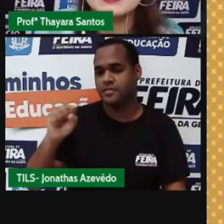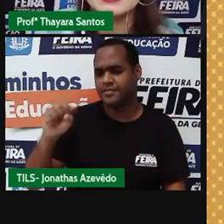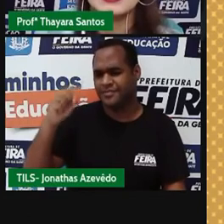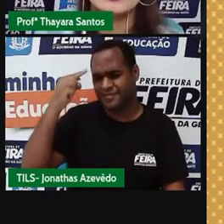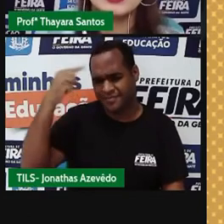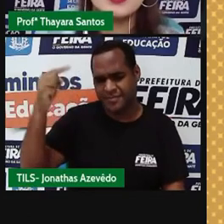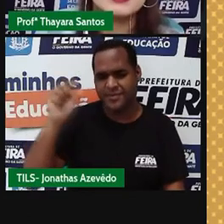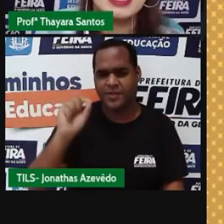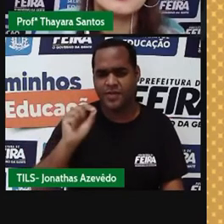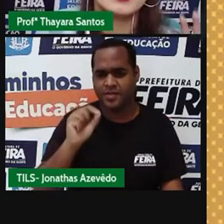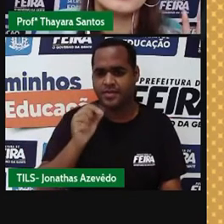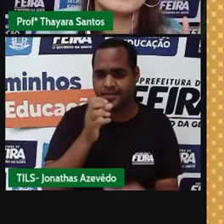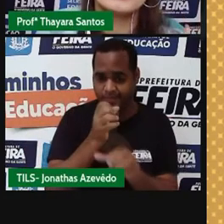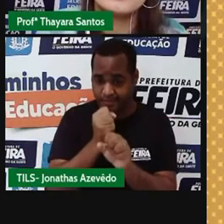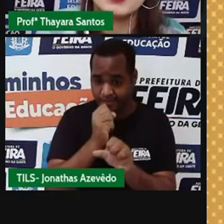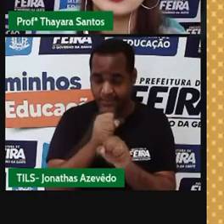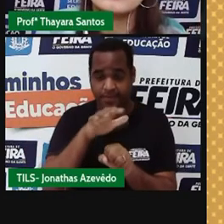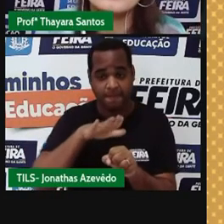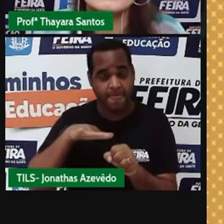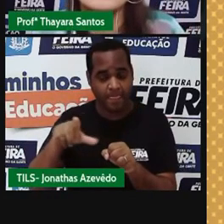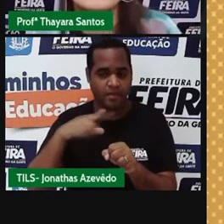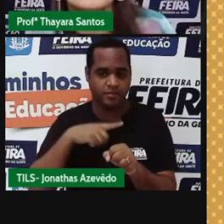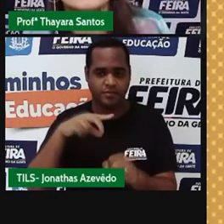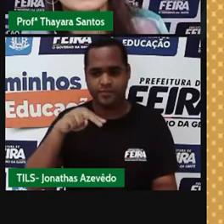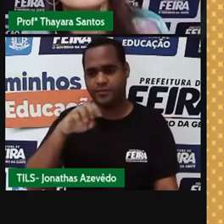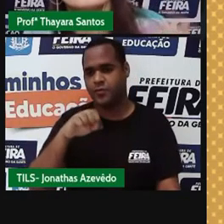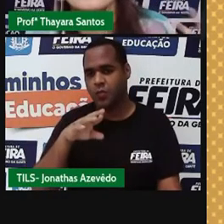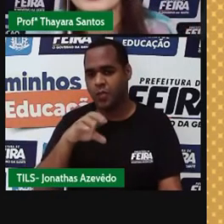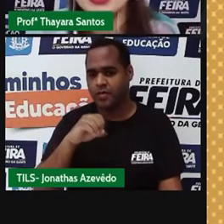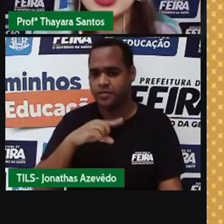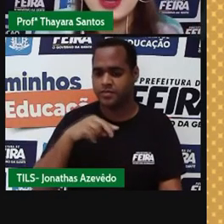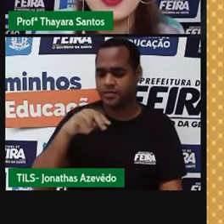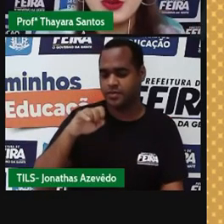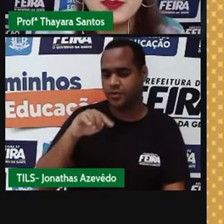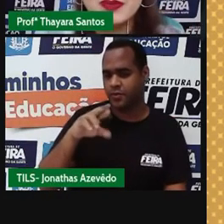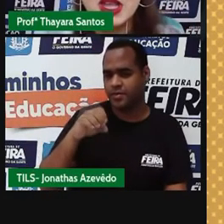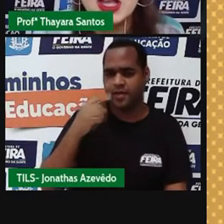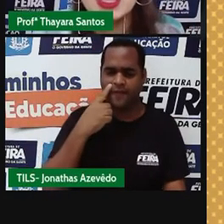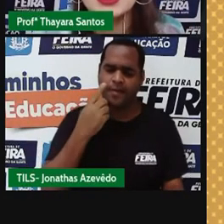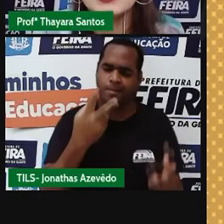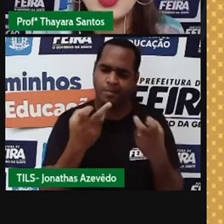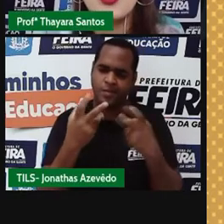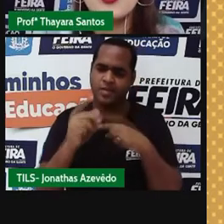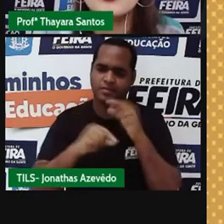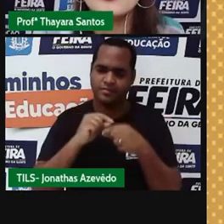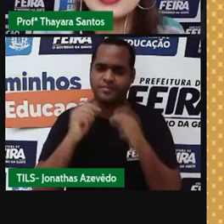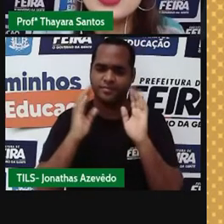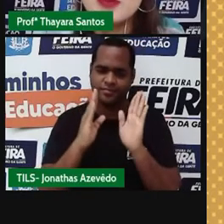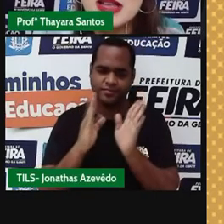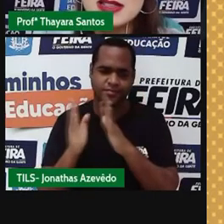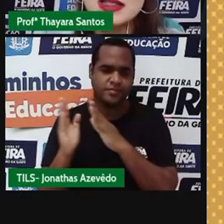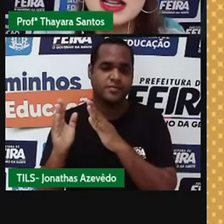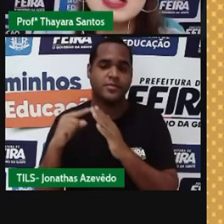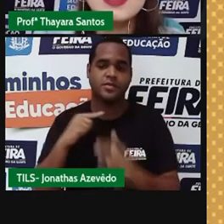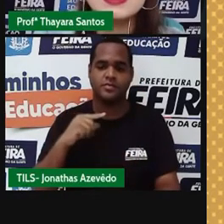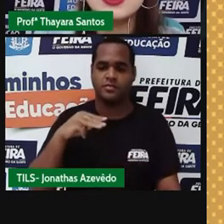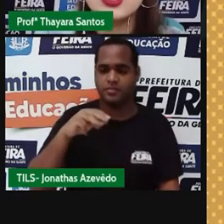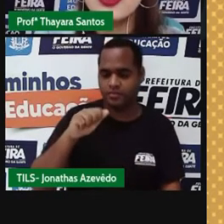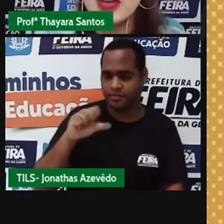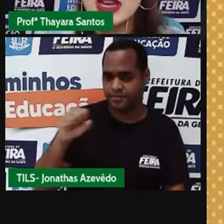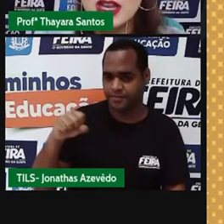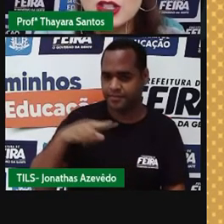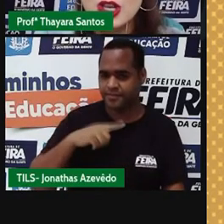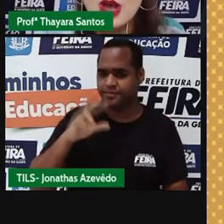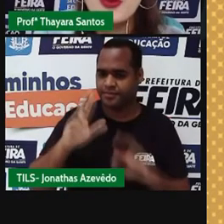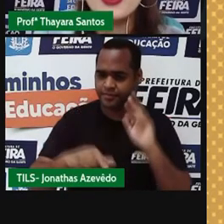de massa, ele é contabilizado pelo número de prótons, mais o número de nêutrons, como a gente já viu. Então, o número de massa deles vai ser